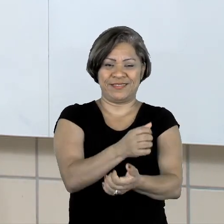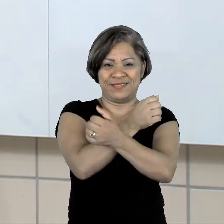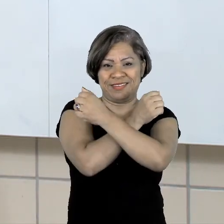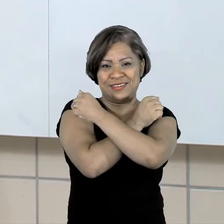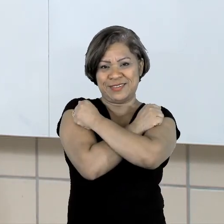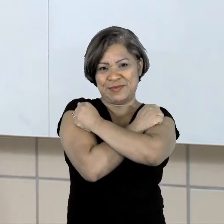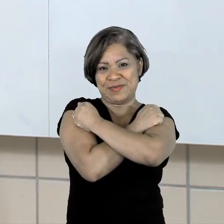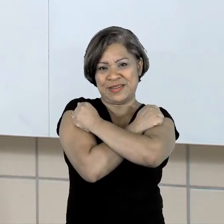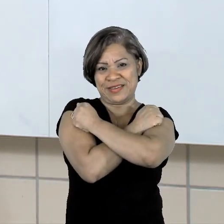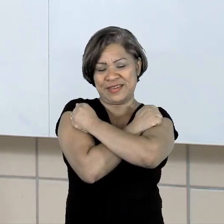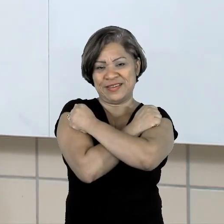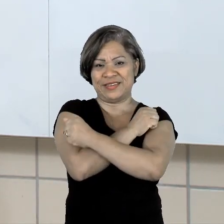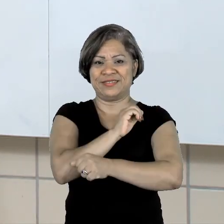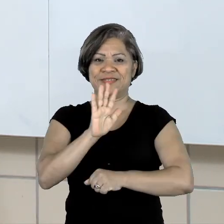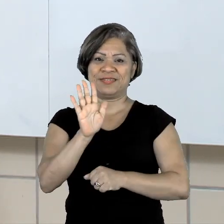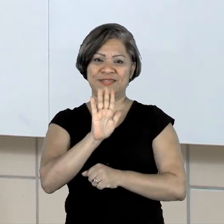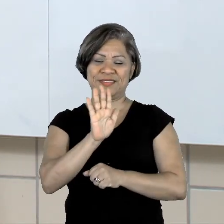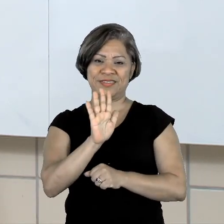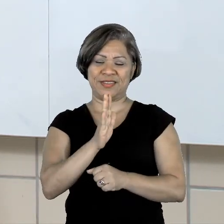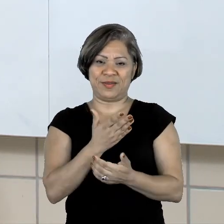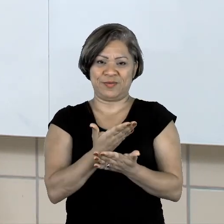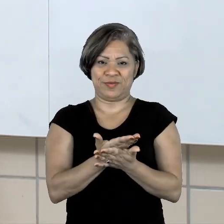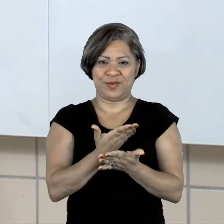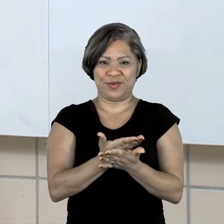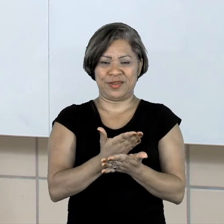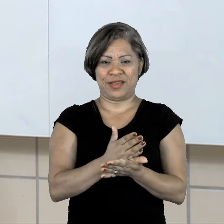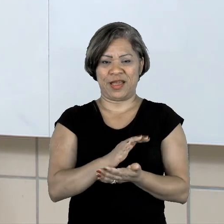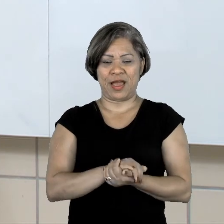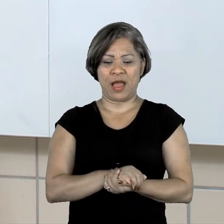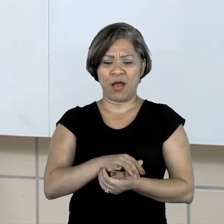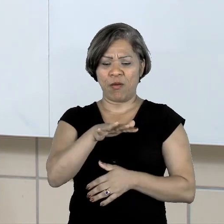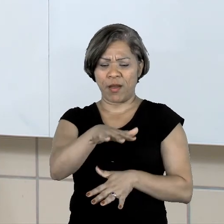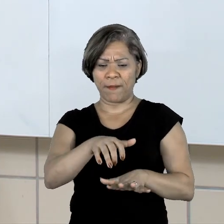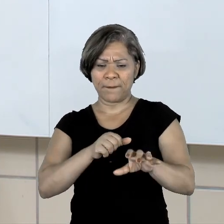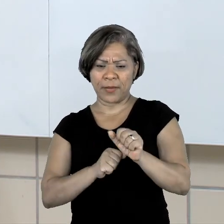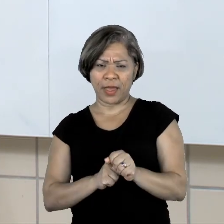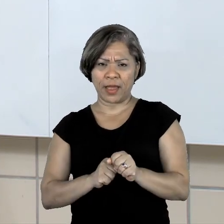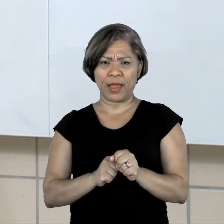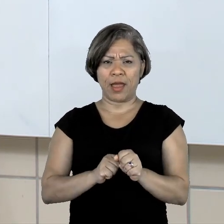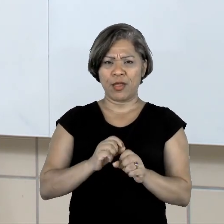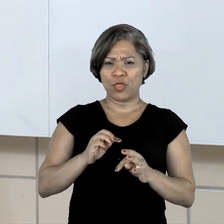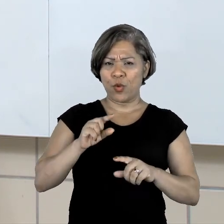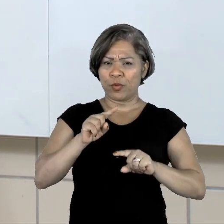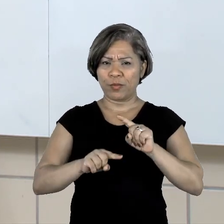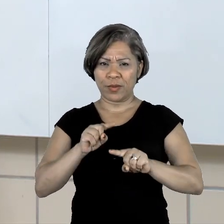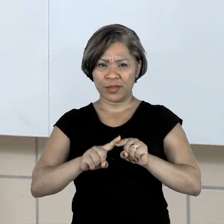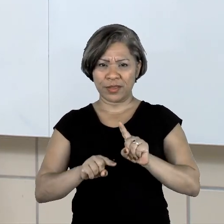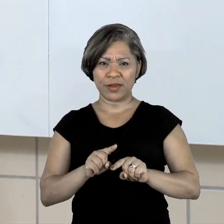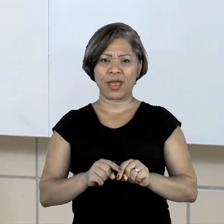aula. E não esqueça de pegar todo o nosso material lá na plataforma Palmas Home School.